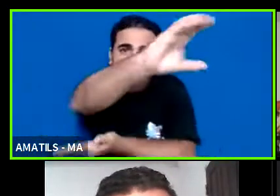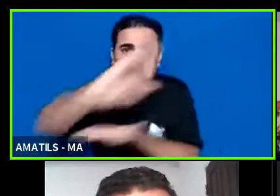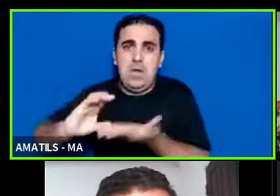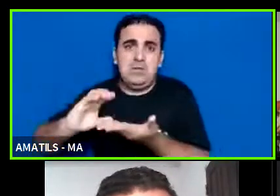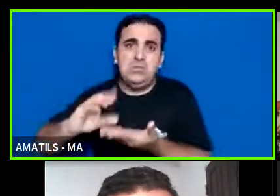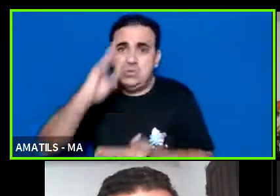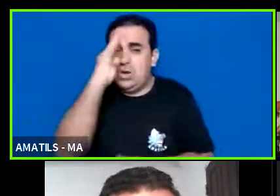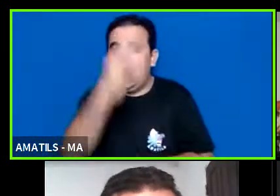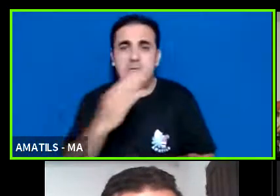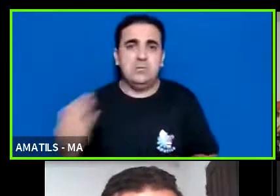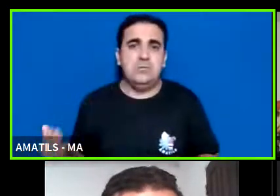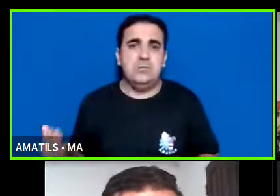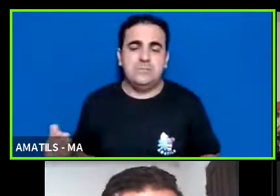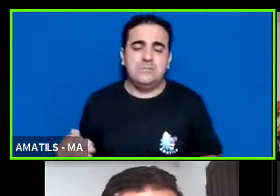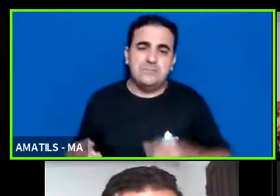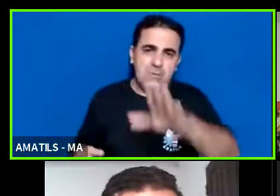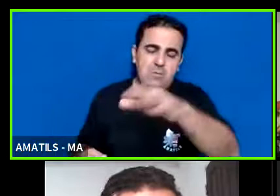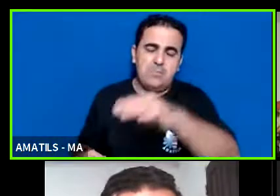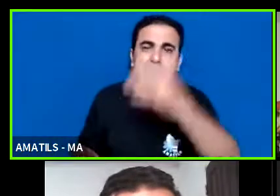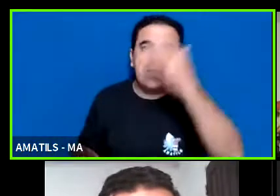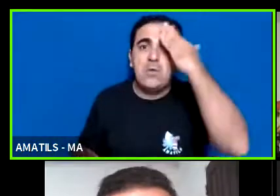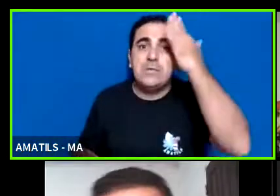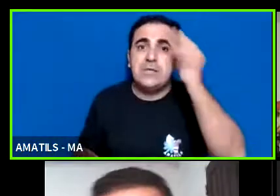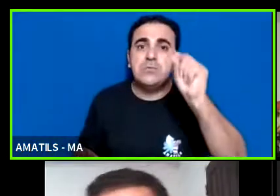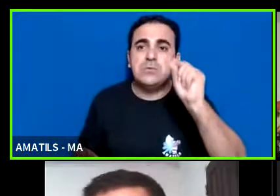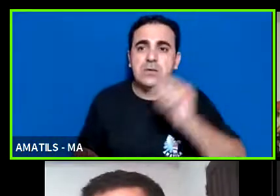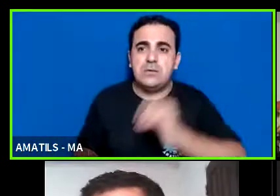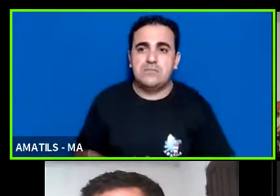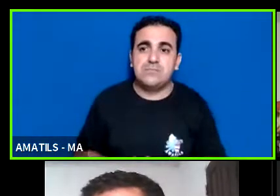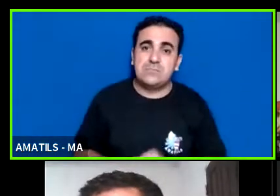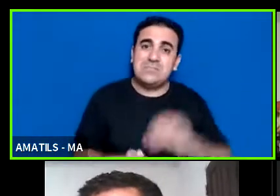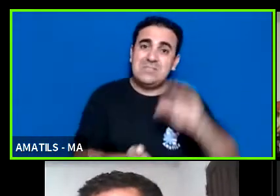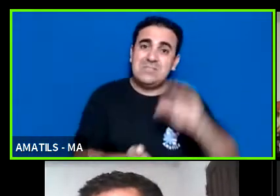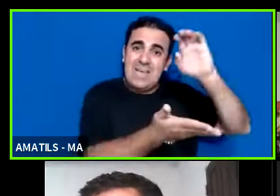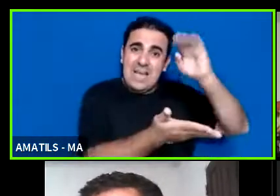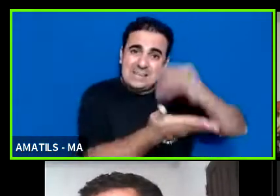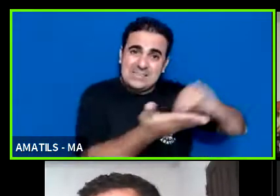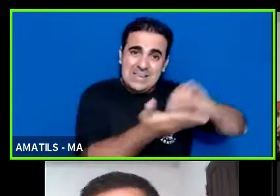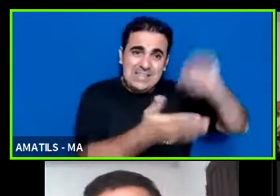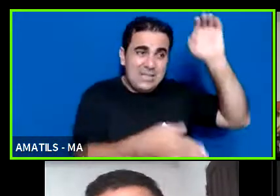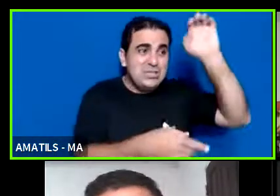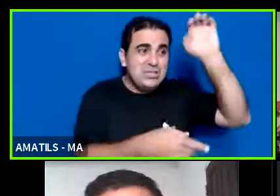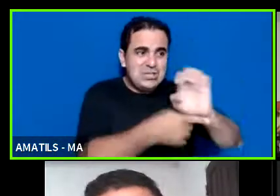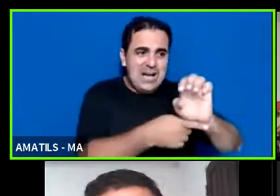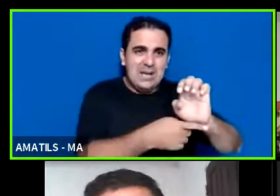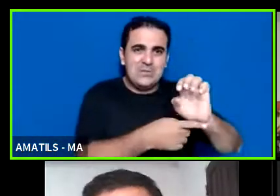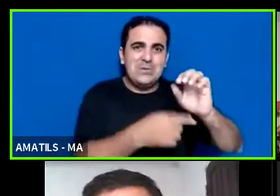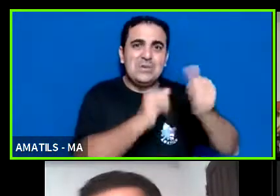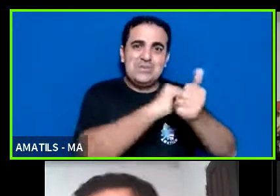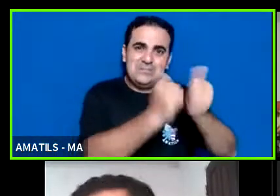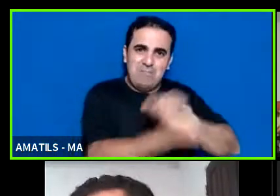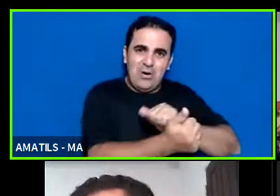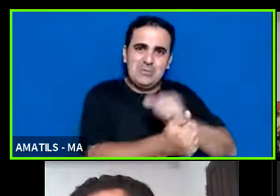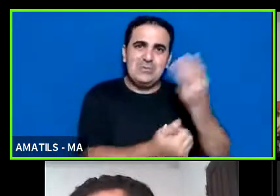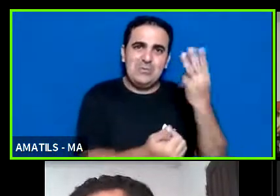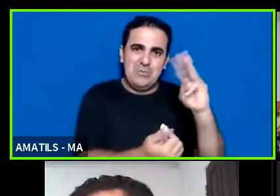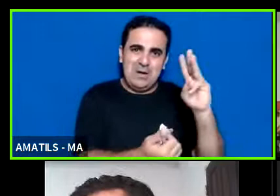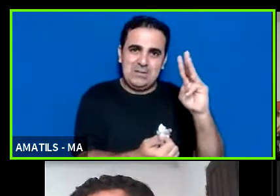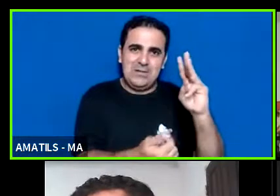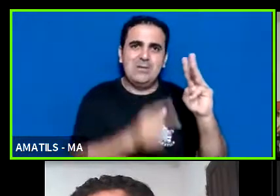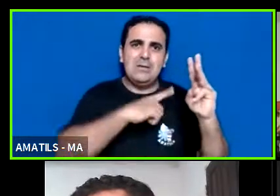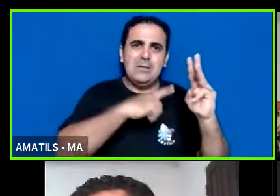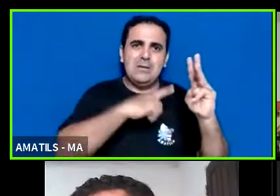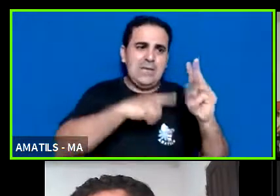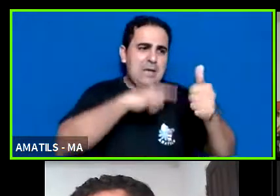eu entendo que a secretaria de estado de esporte do Maranhão ela tem várias